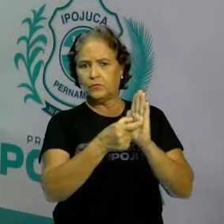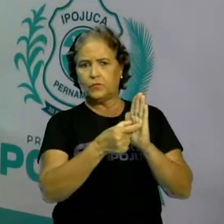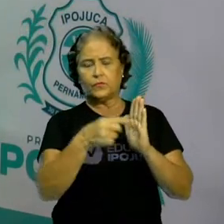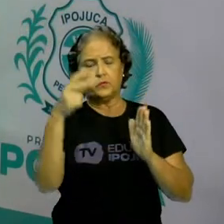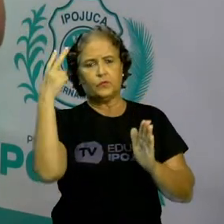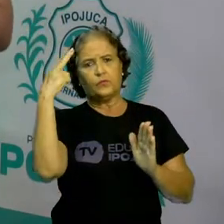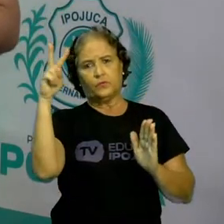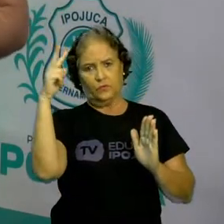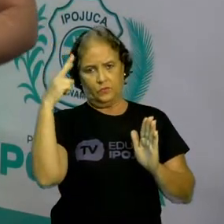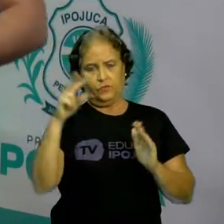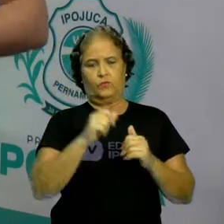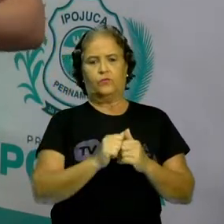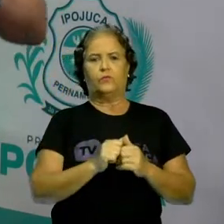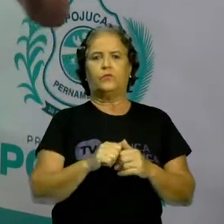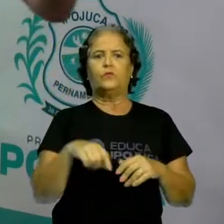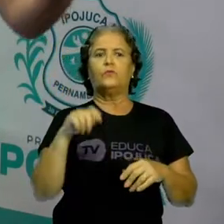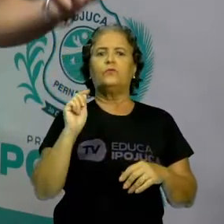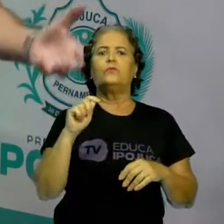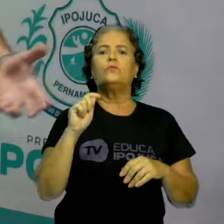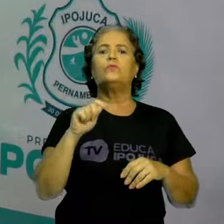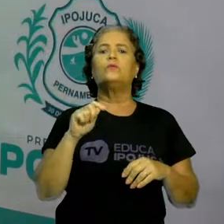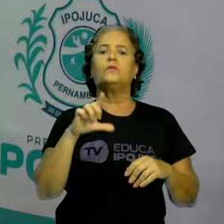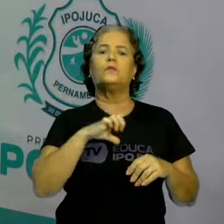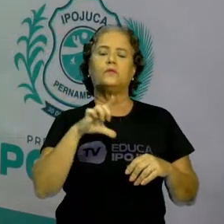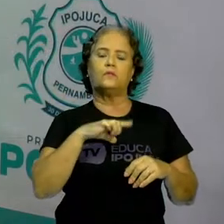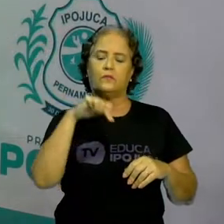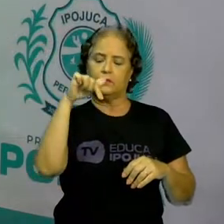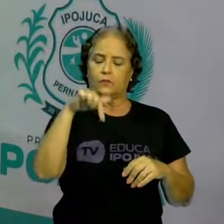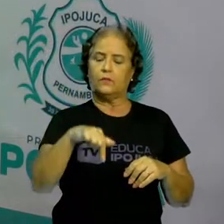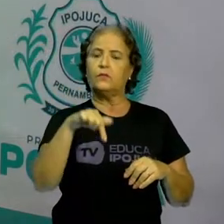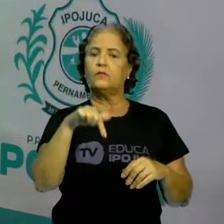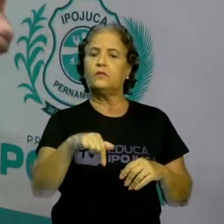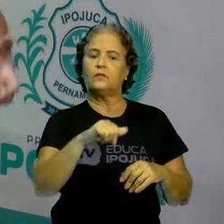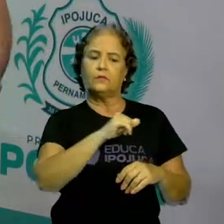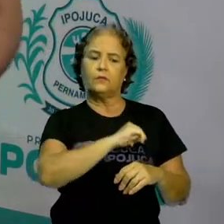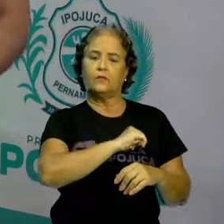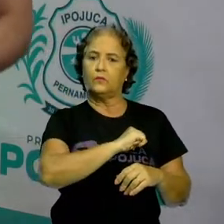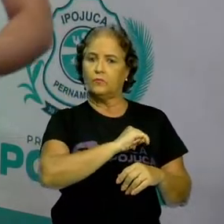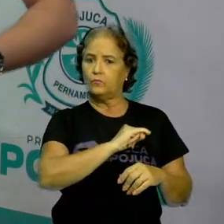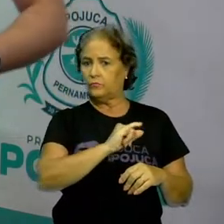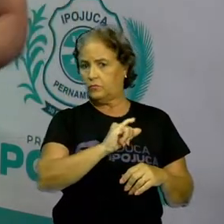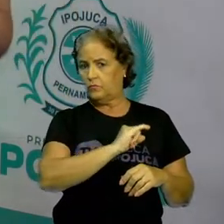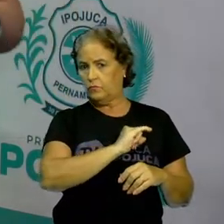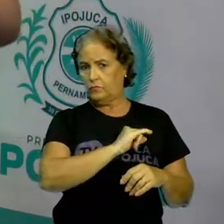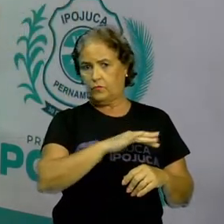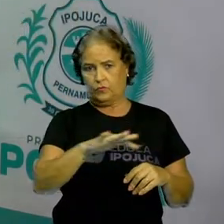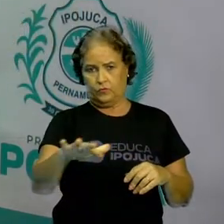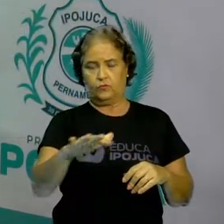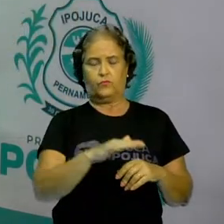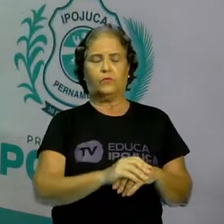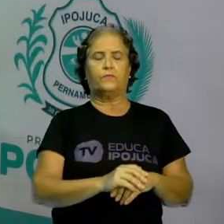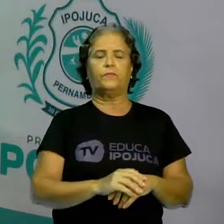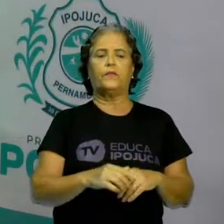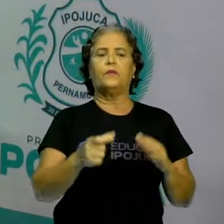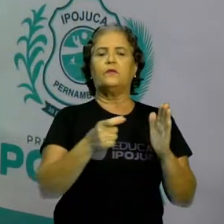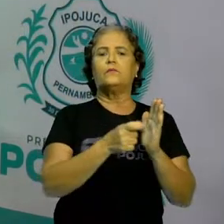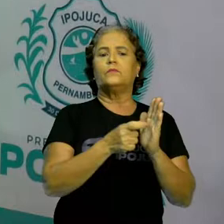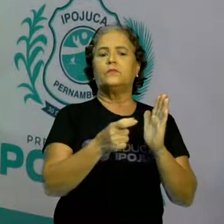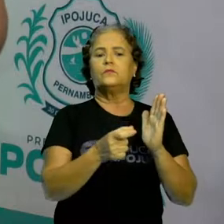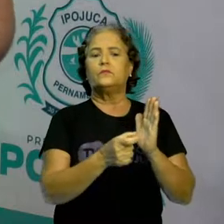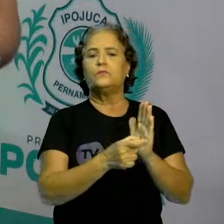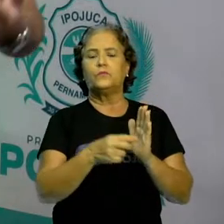pouco sobre o que é que tem aqui em Imporjuca, o que é que tem na nossa terra de patrimônio histórico e